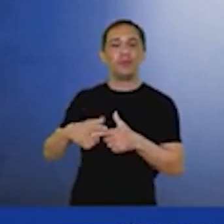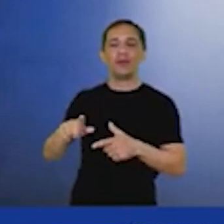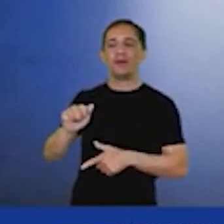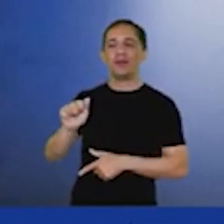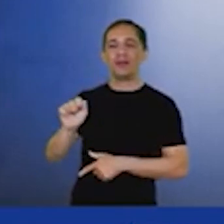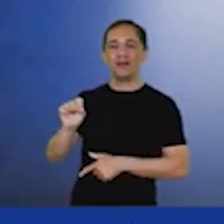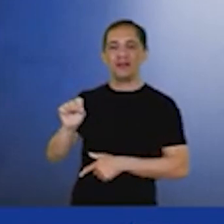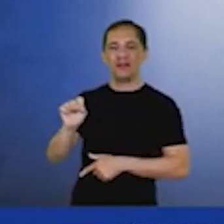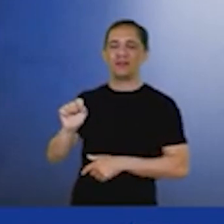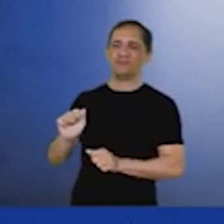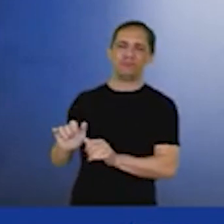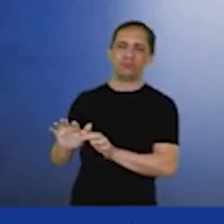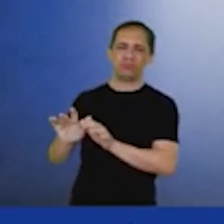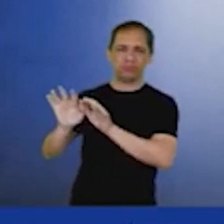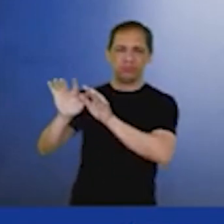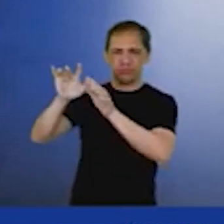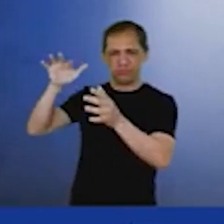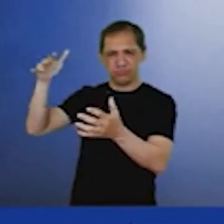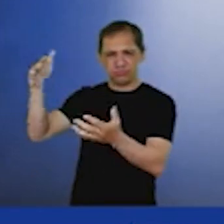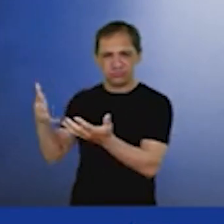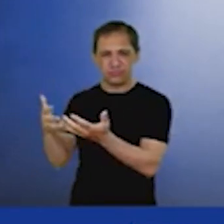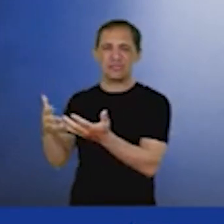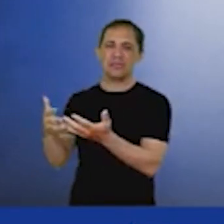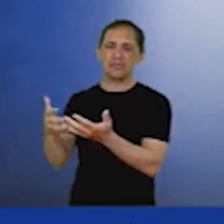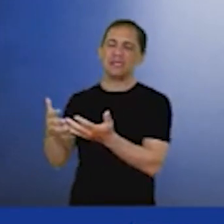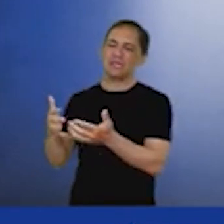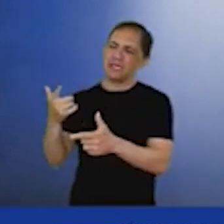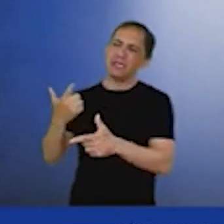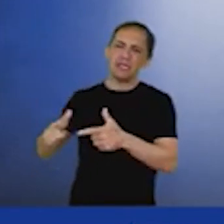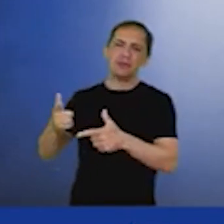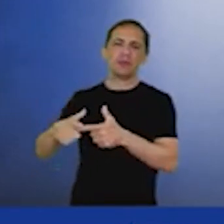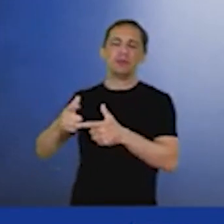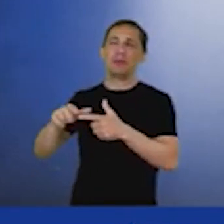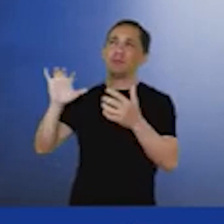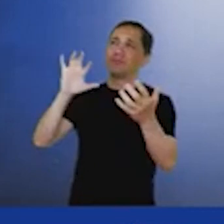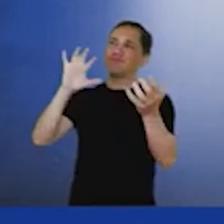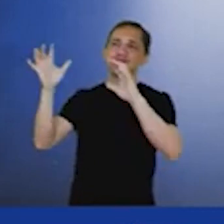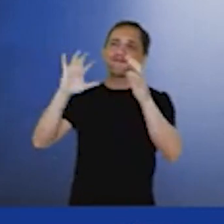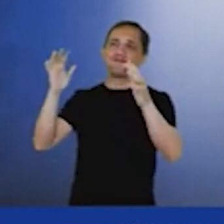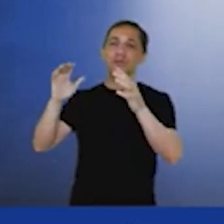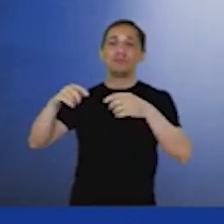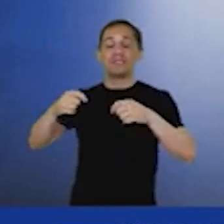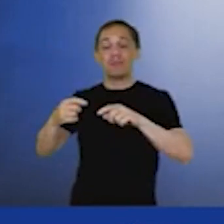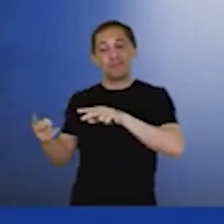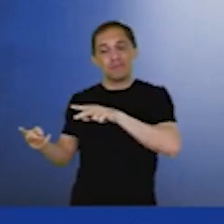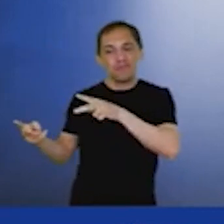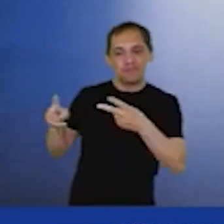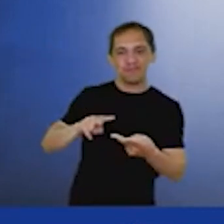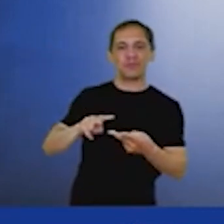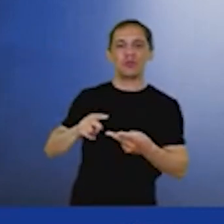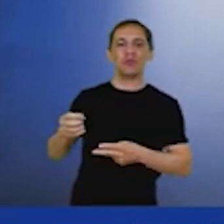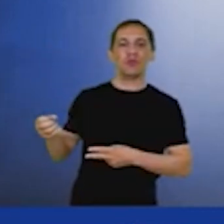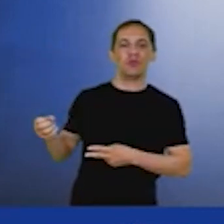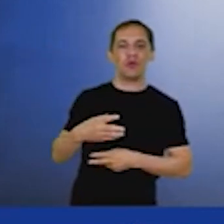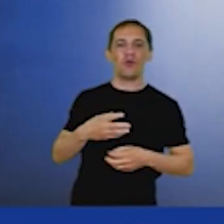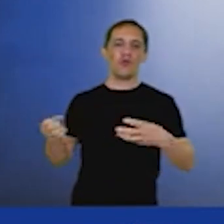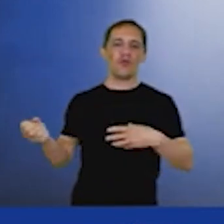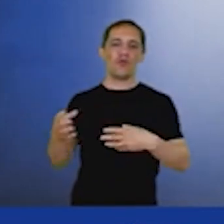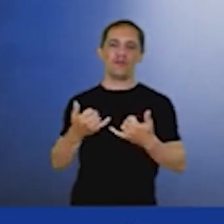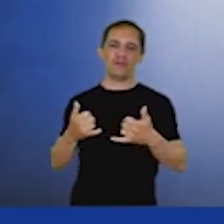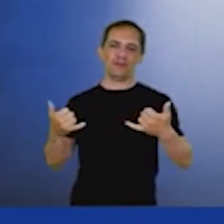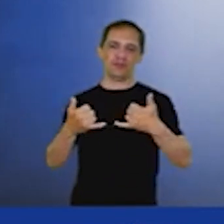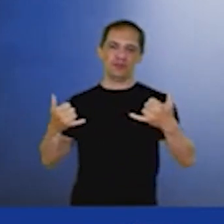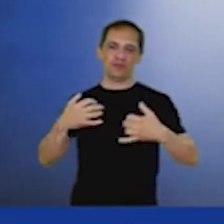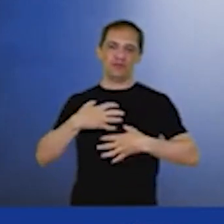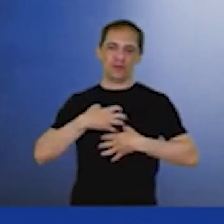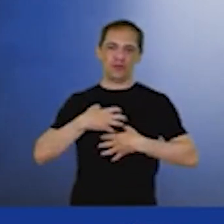de custo climático. E a gente é importante fazer a transição energética para garantir a sustentabilidade do planeta. Um segundo ponto que é importante também, eu vou